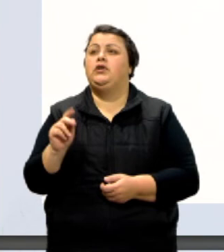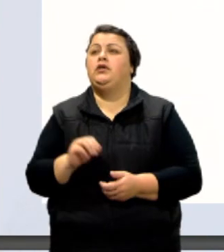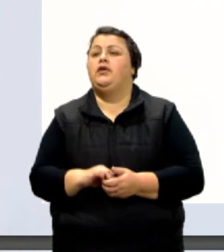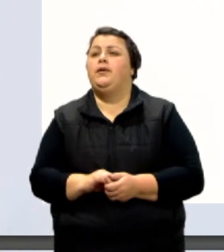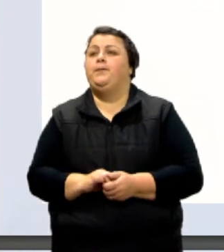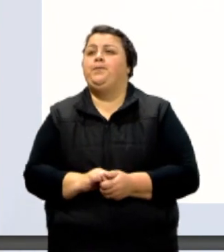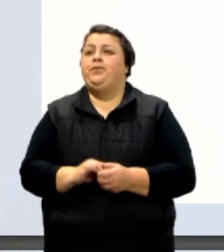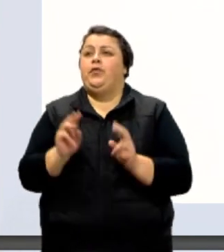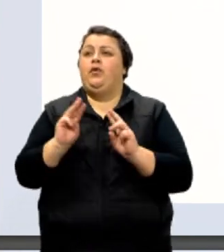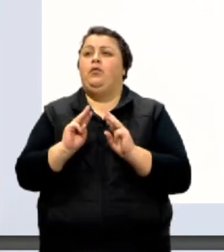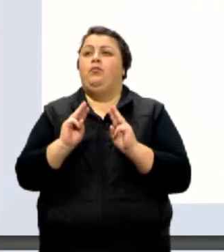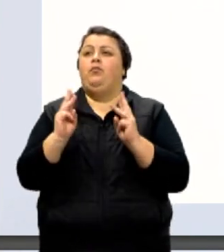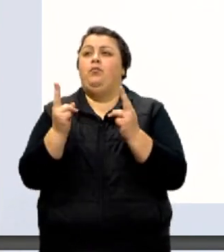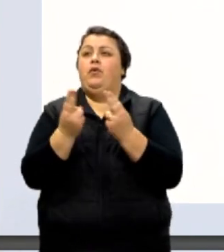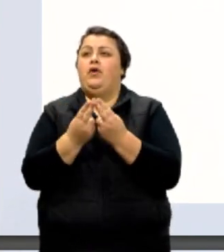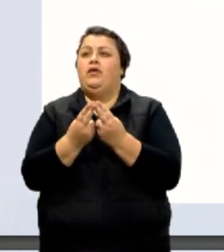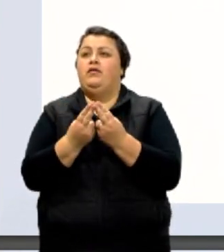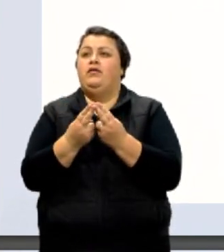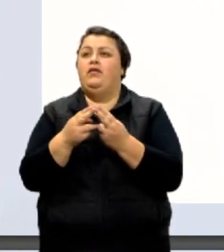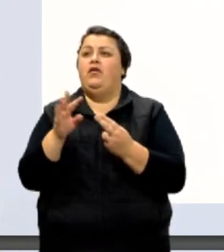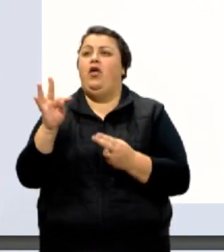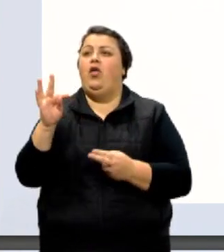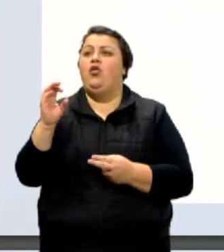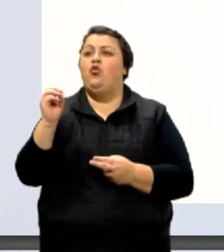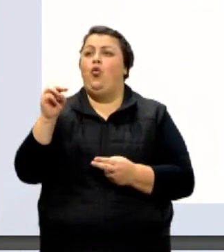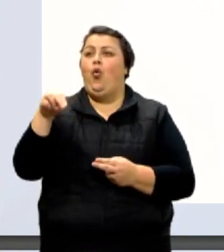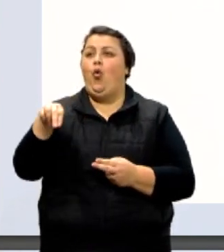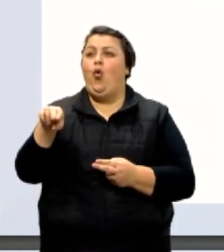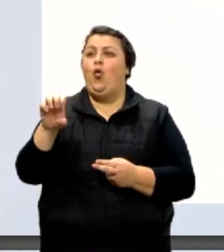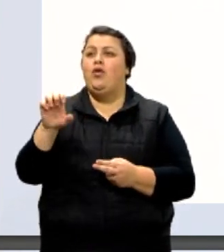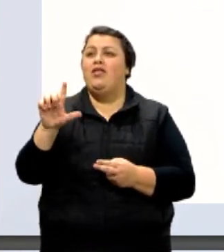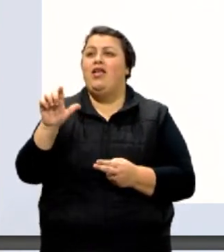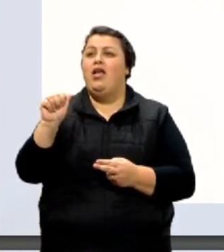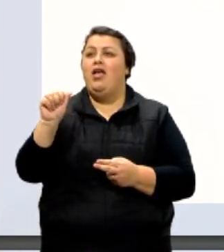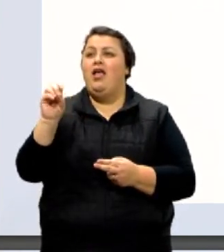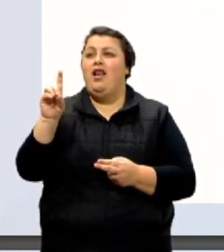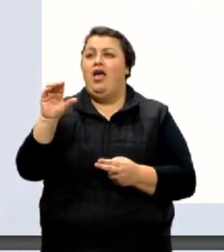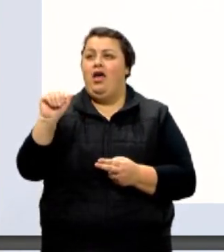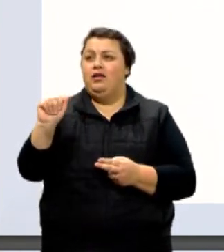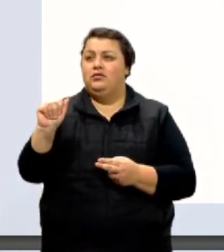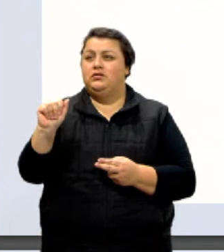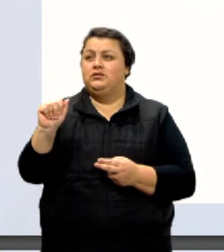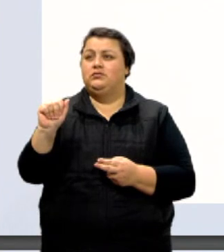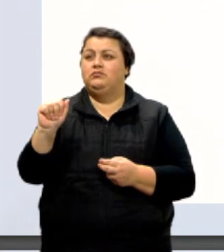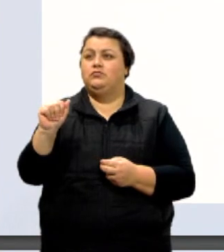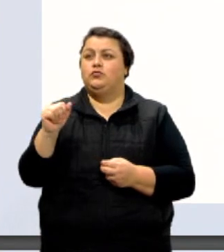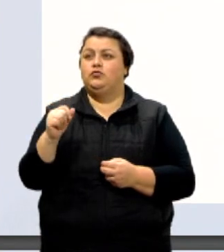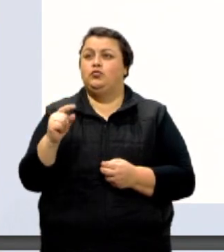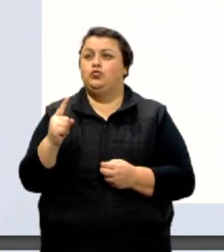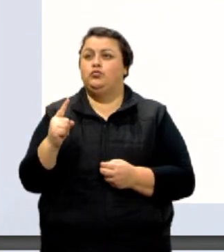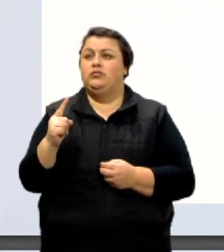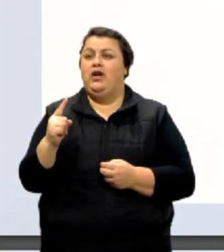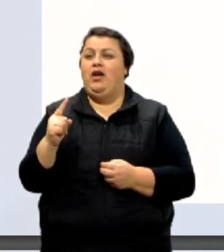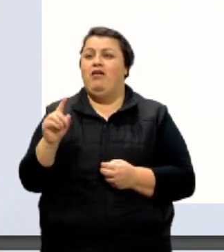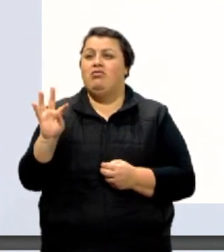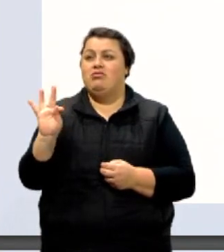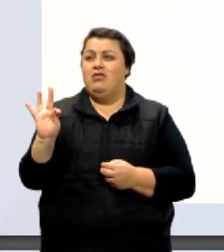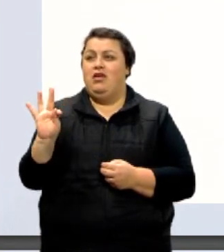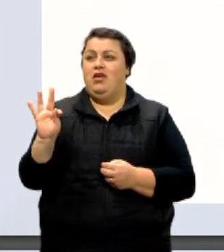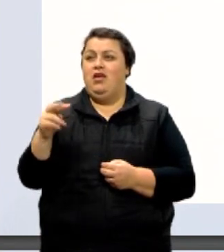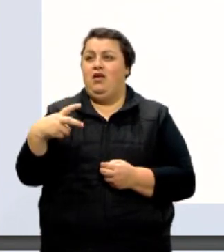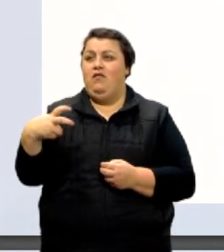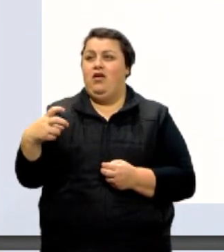Massa. A tonelada, a gente usou agora há pouco no exercício, uma tonelada equivale a